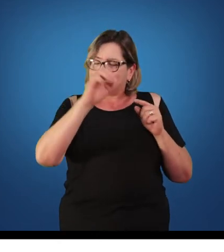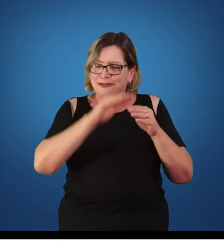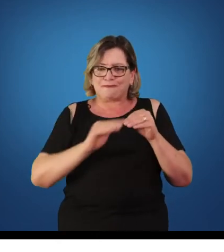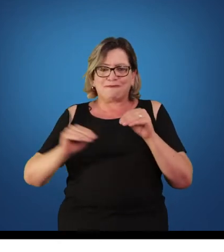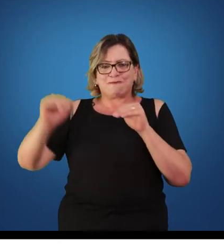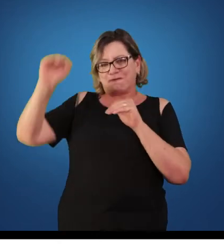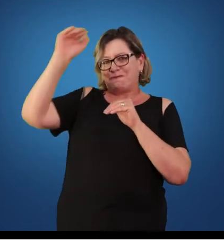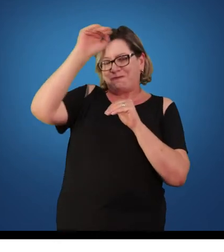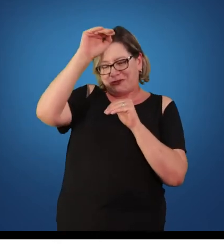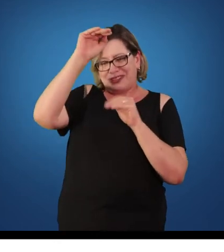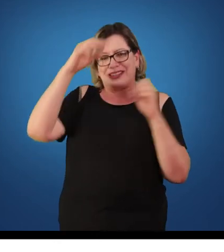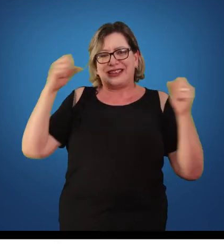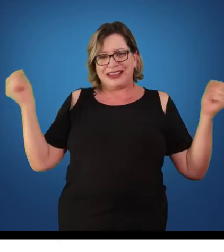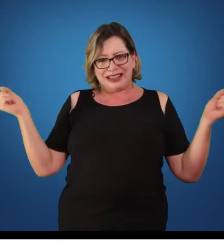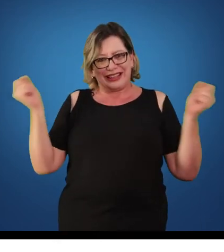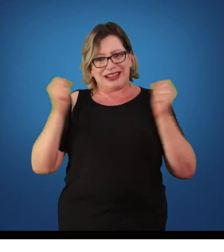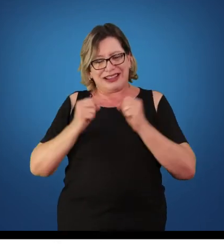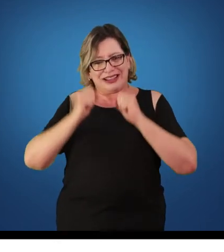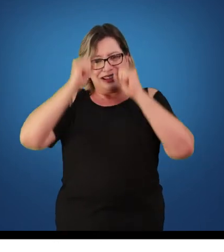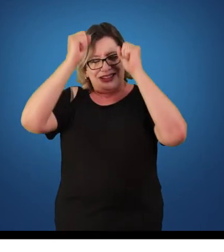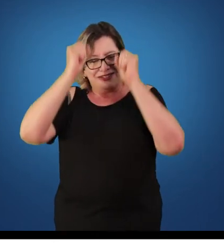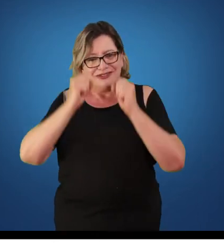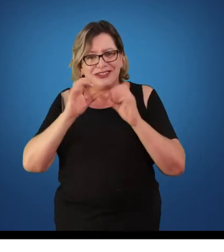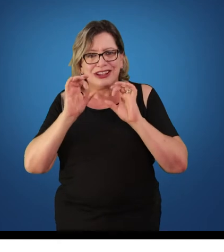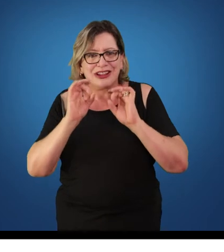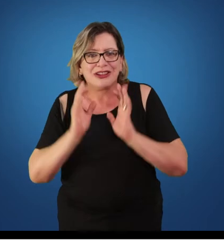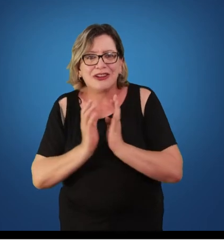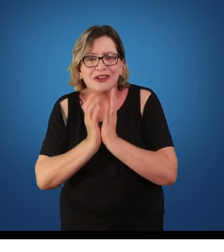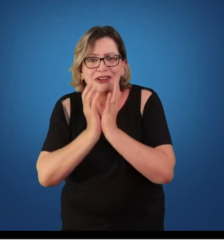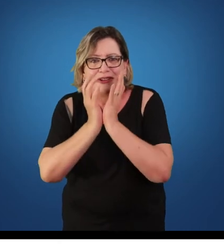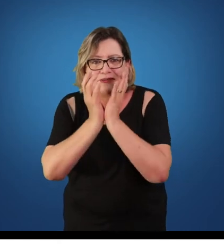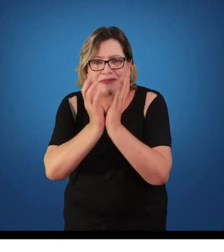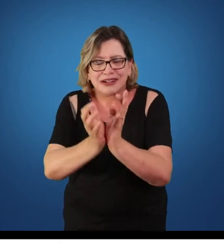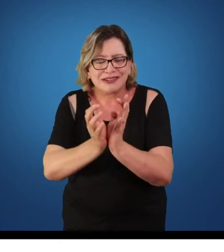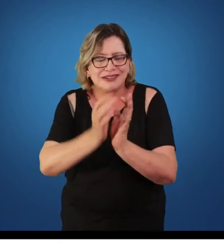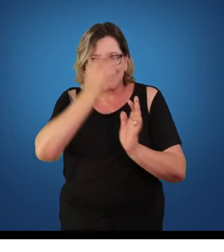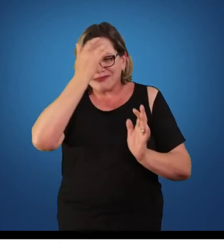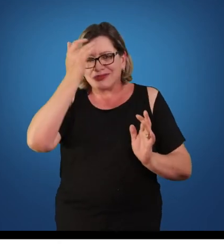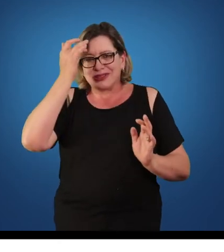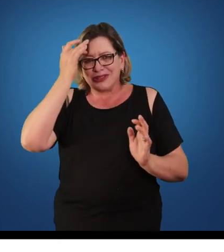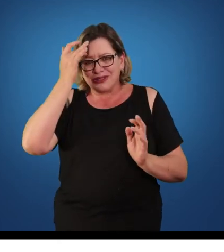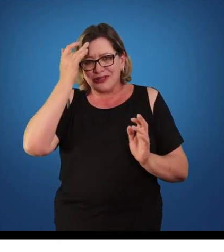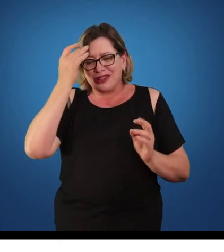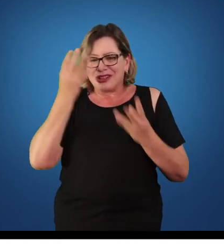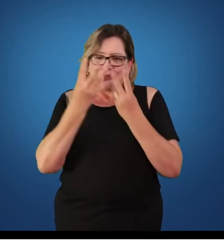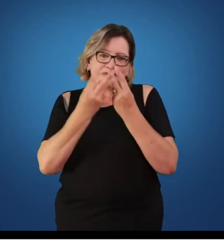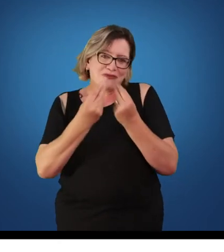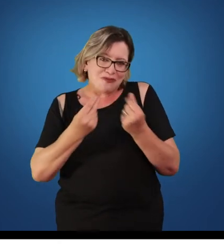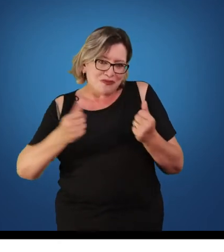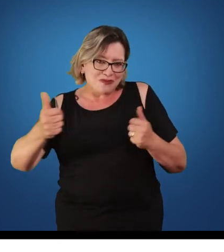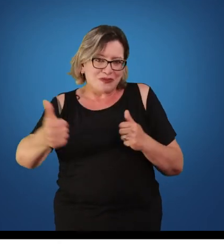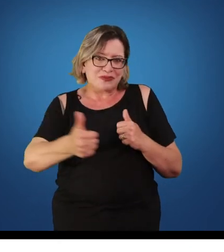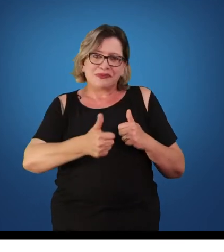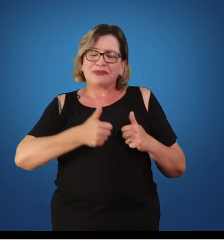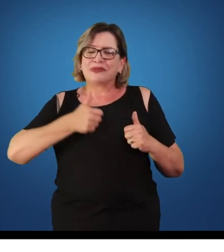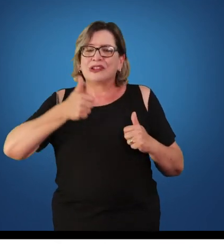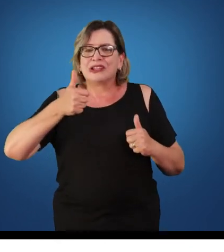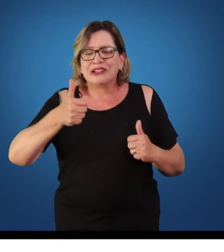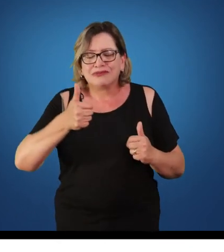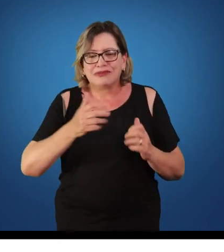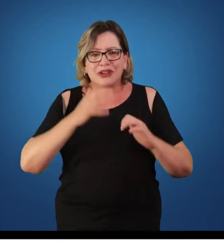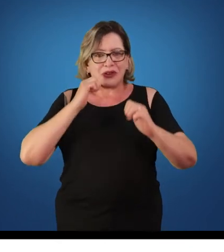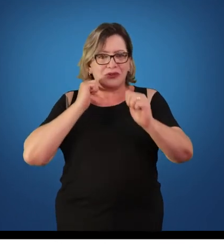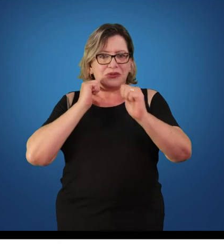A educação física fica reduzida ao desporto de alto nível. O desporto de alto nível, que é o